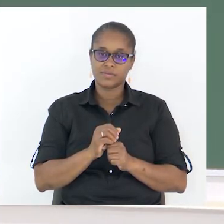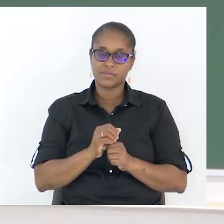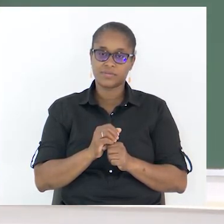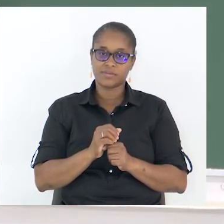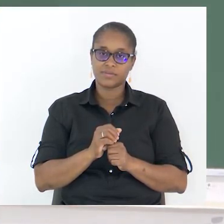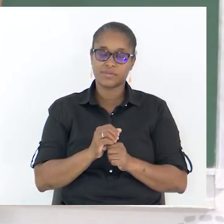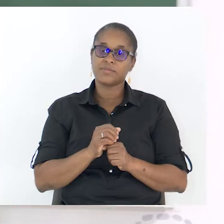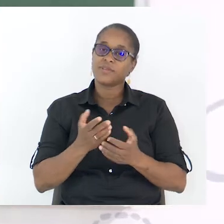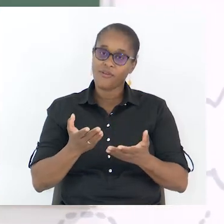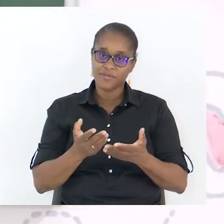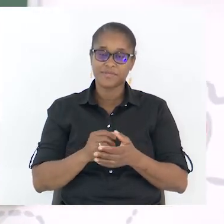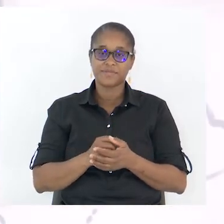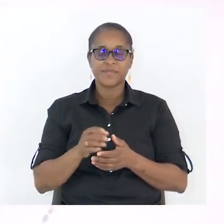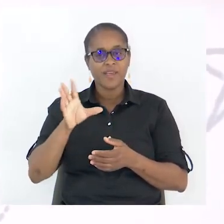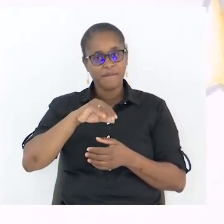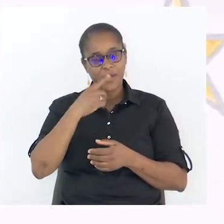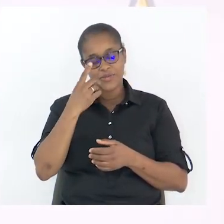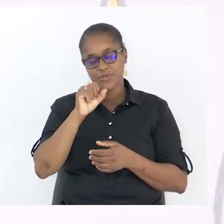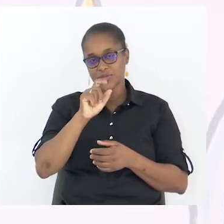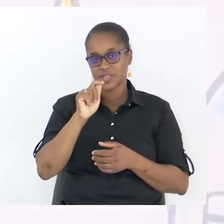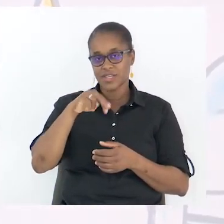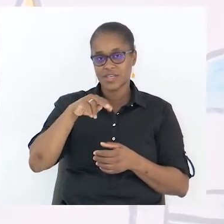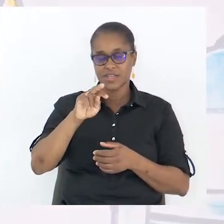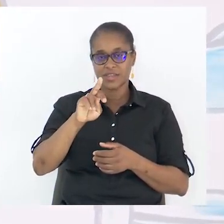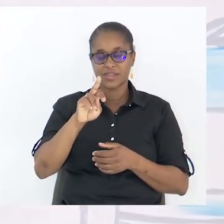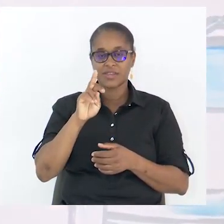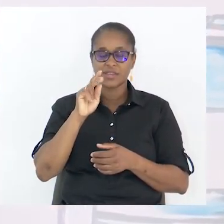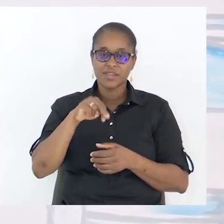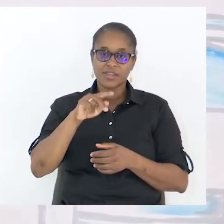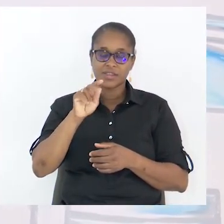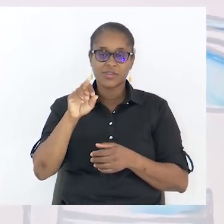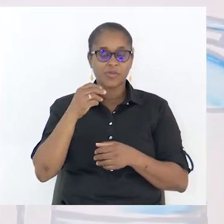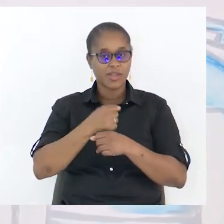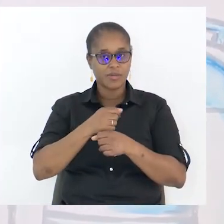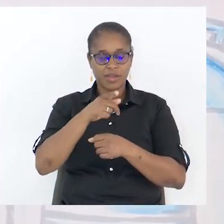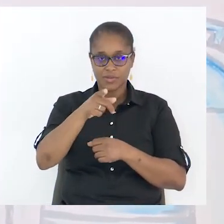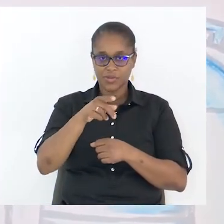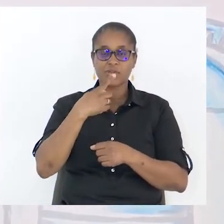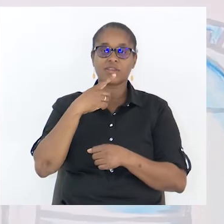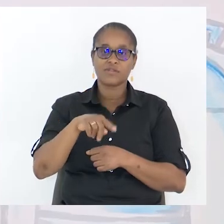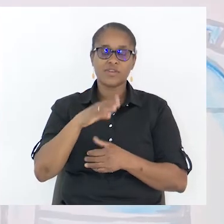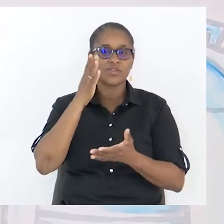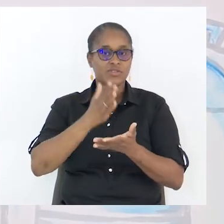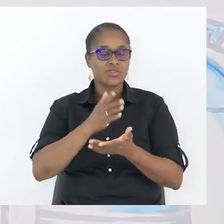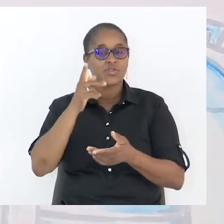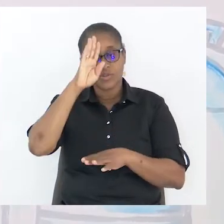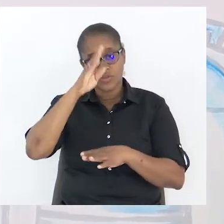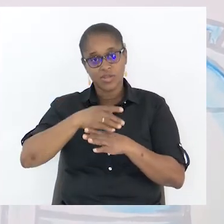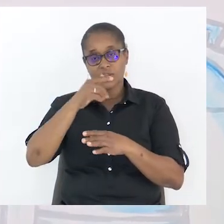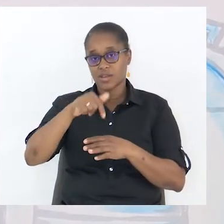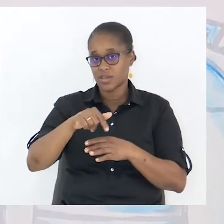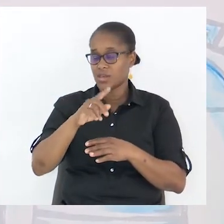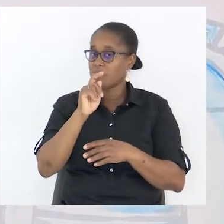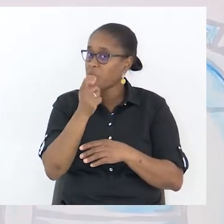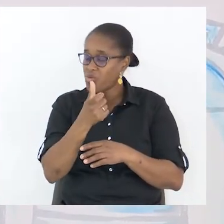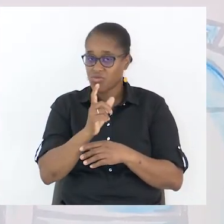Então, mais um género para trabalhar. Volto a repetir. Só o que passa aqui não é